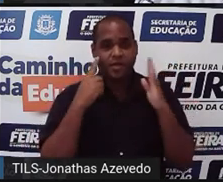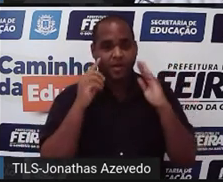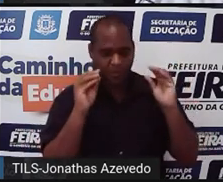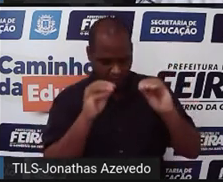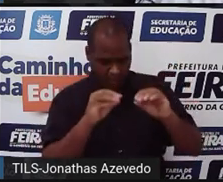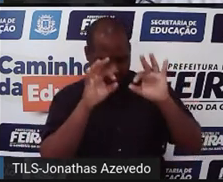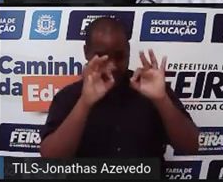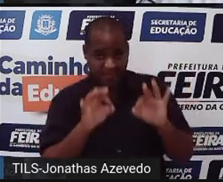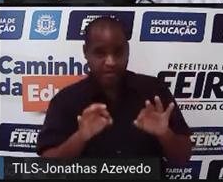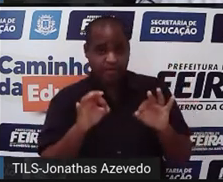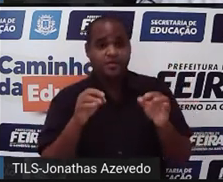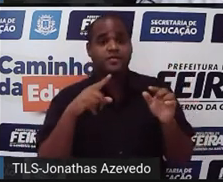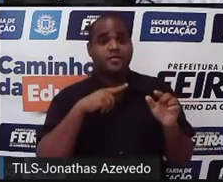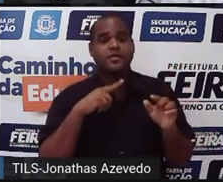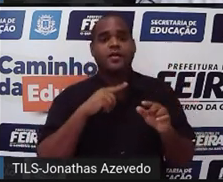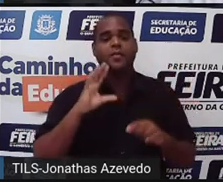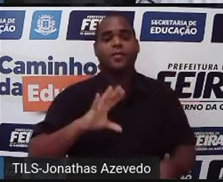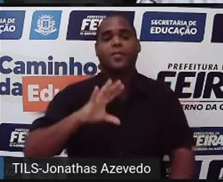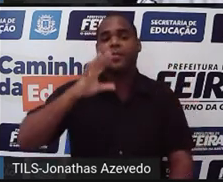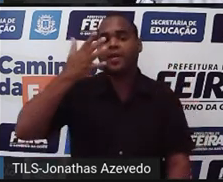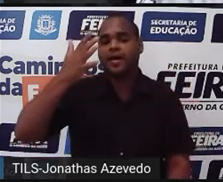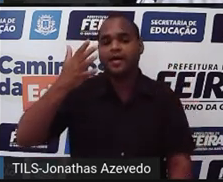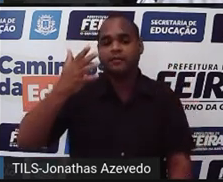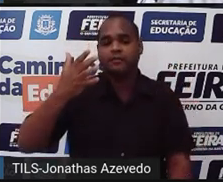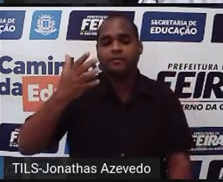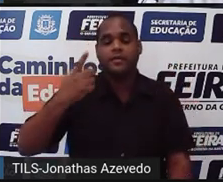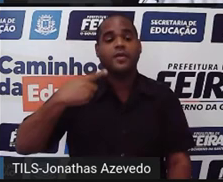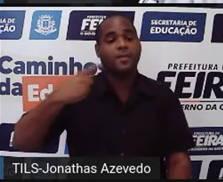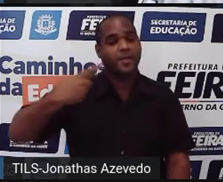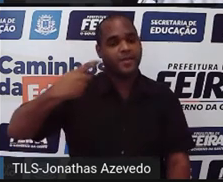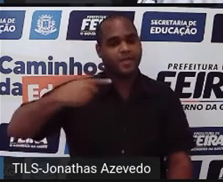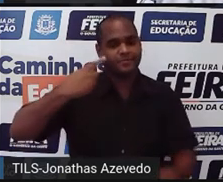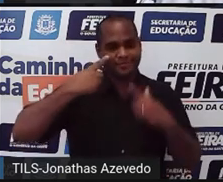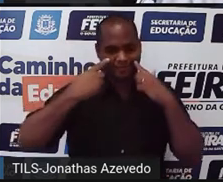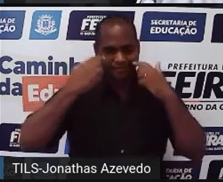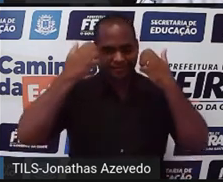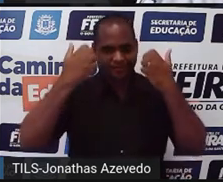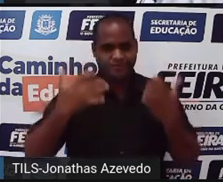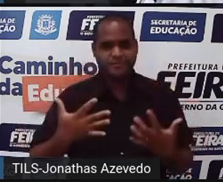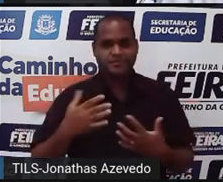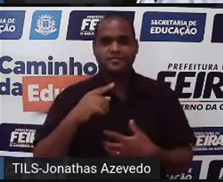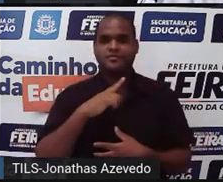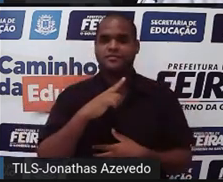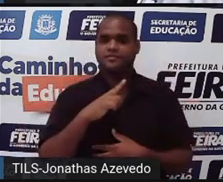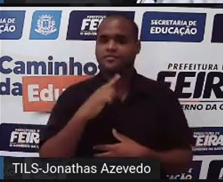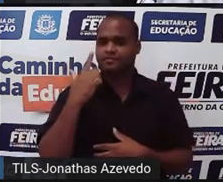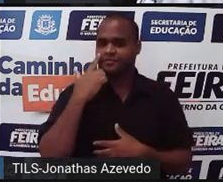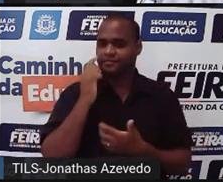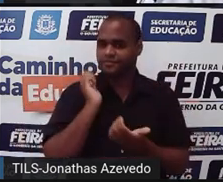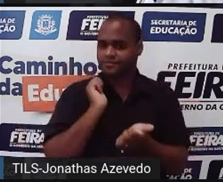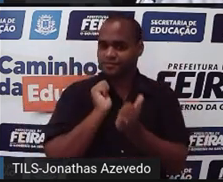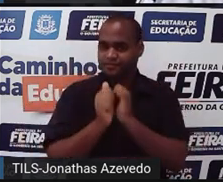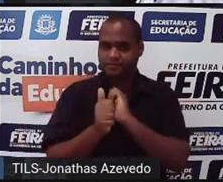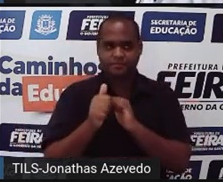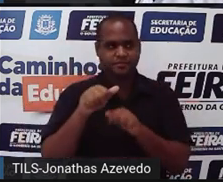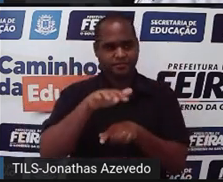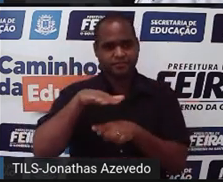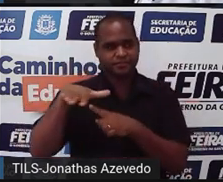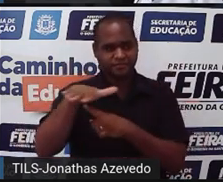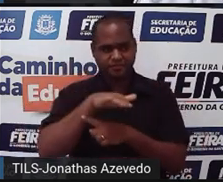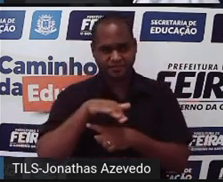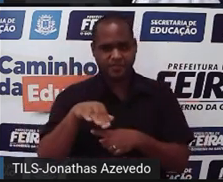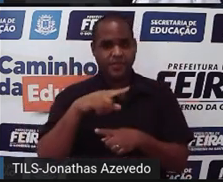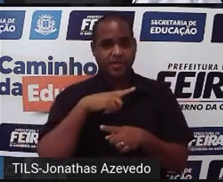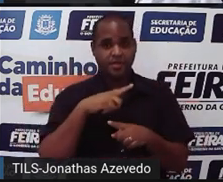o que é que vai acontecer agora. Primeiro a gente vai preenchendo os espaços que